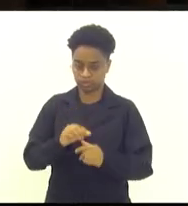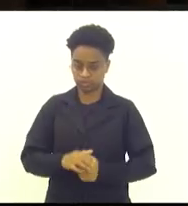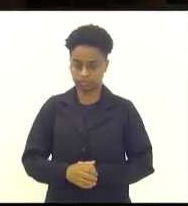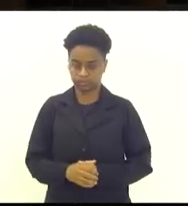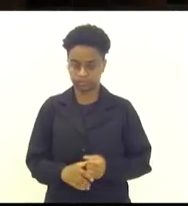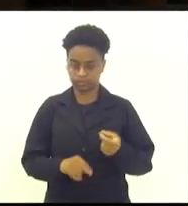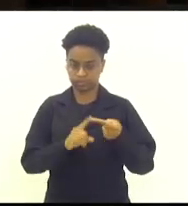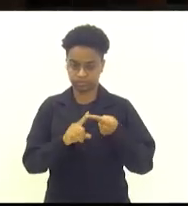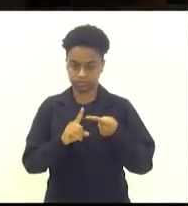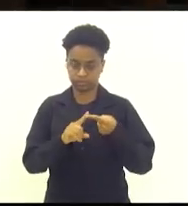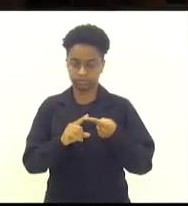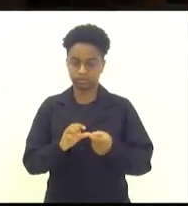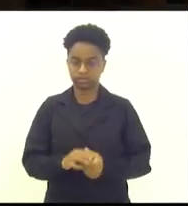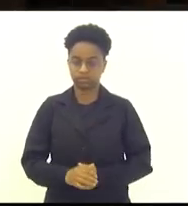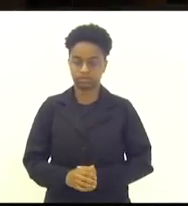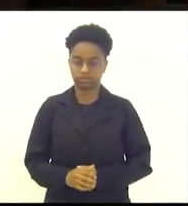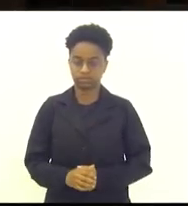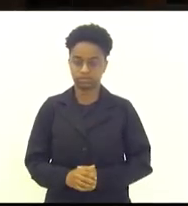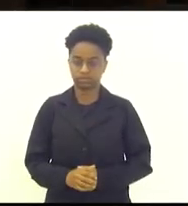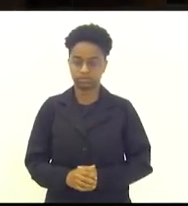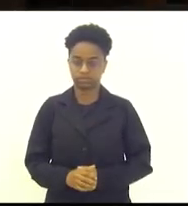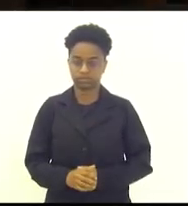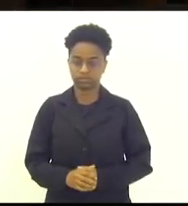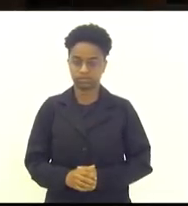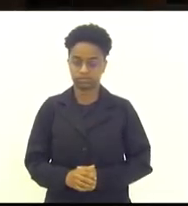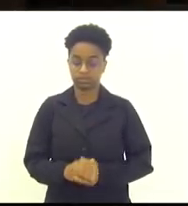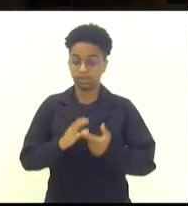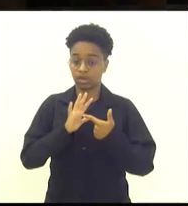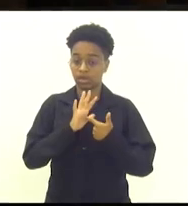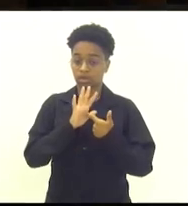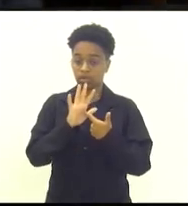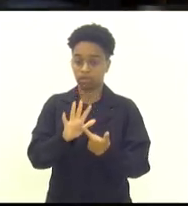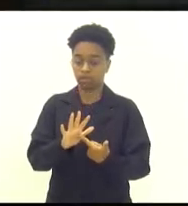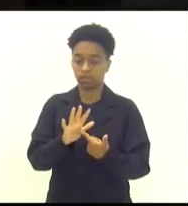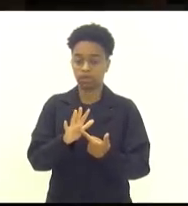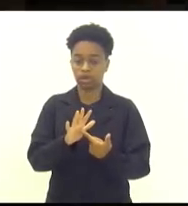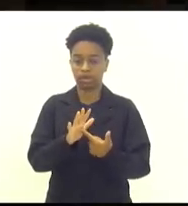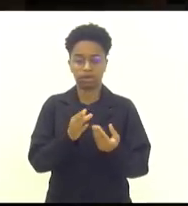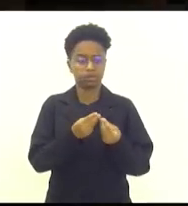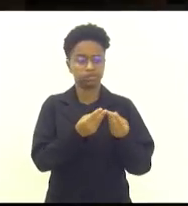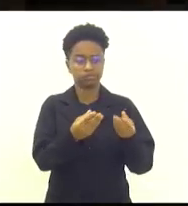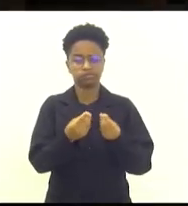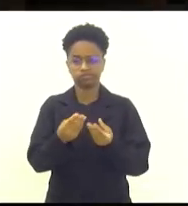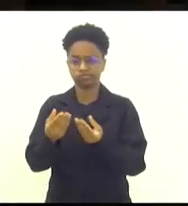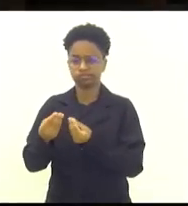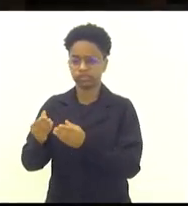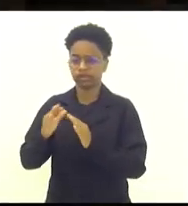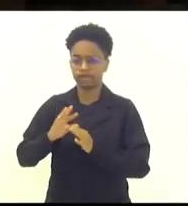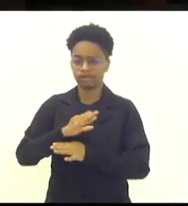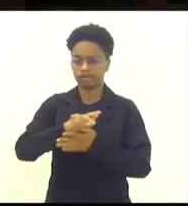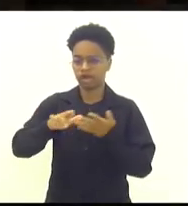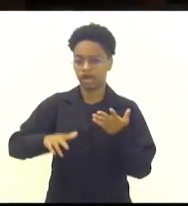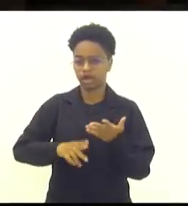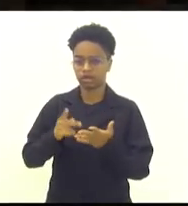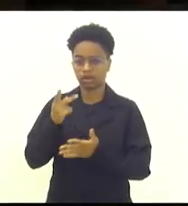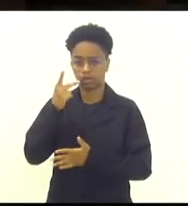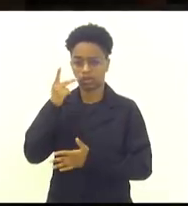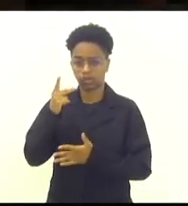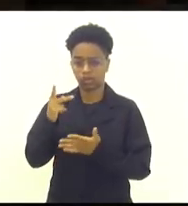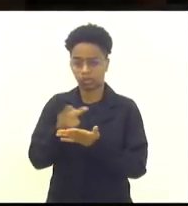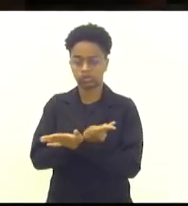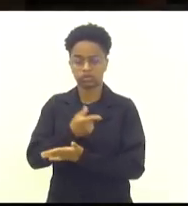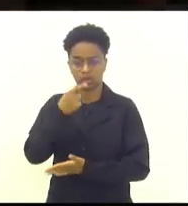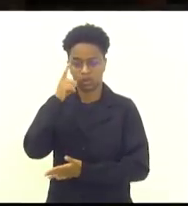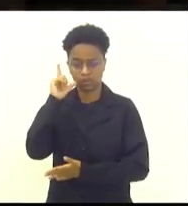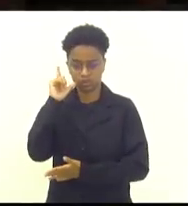Primeiro propósito, pontuar grandes entregas que o governador Cláudio Castro fez na data de ontem, juntamente